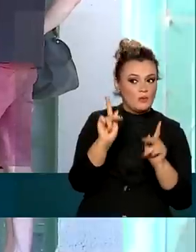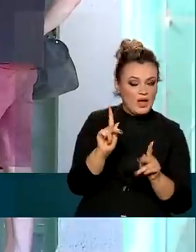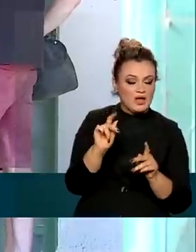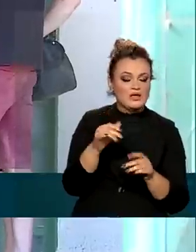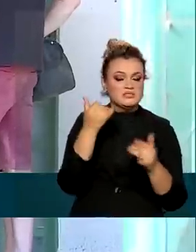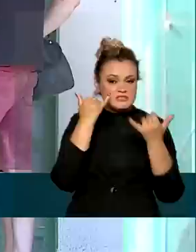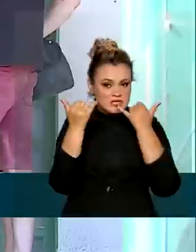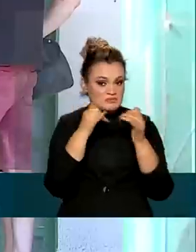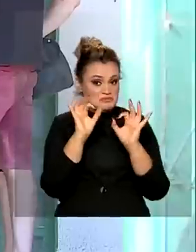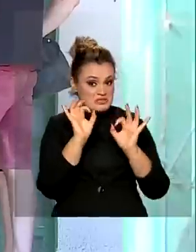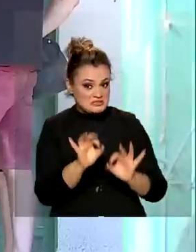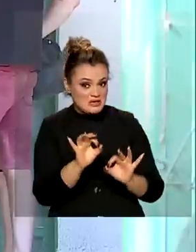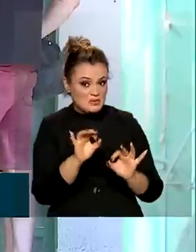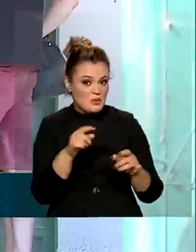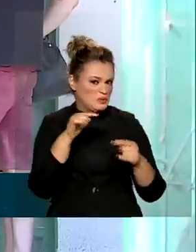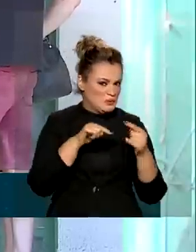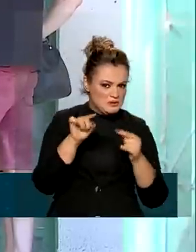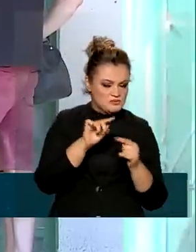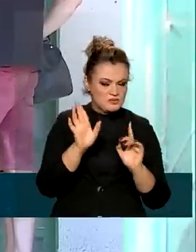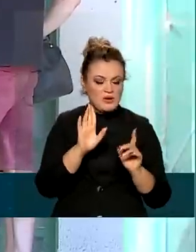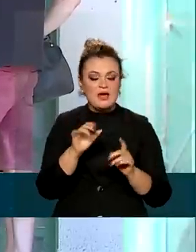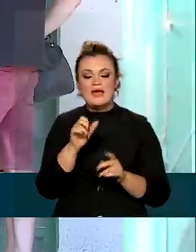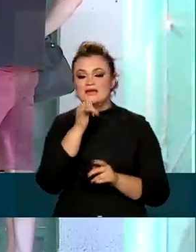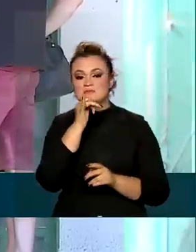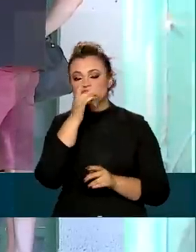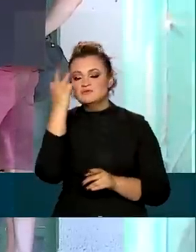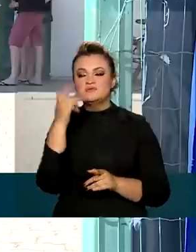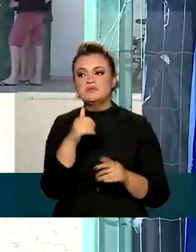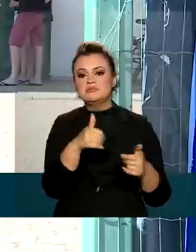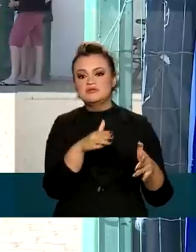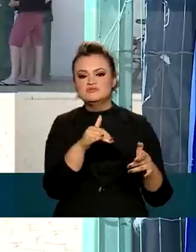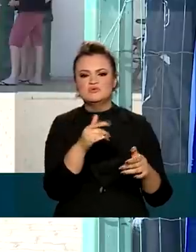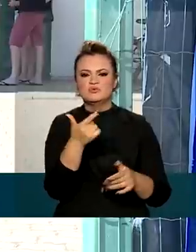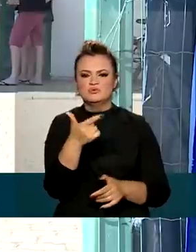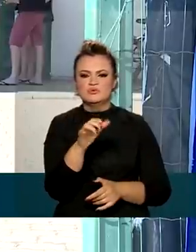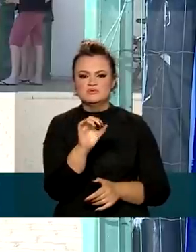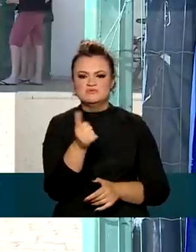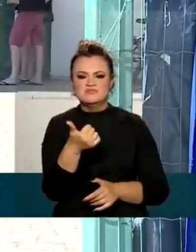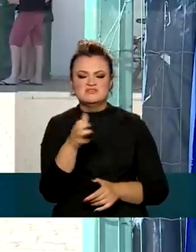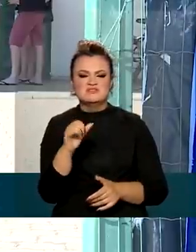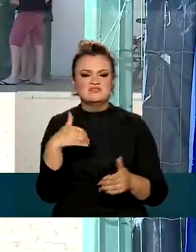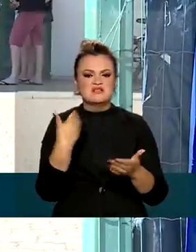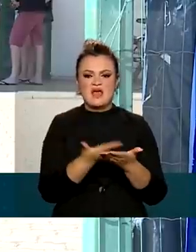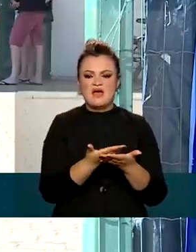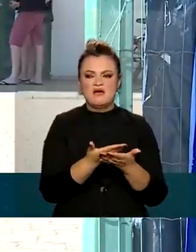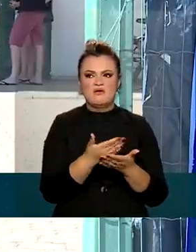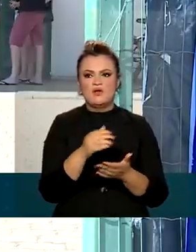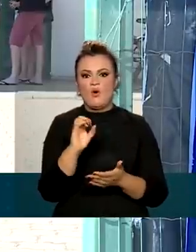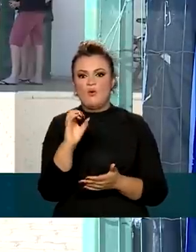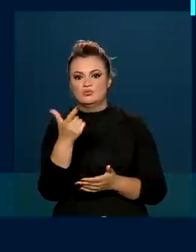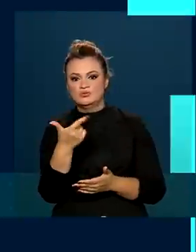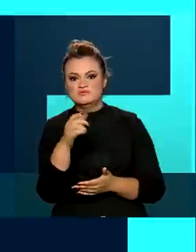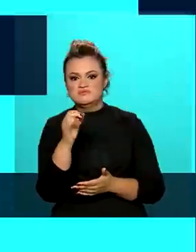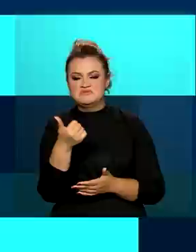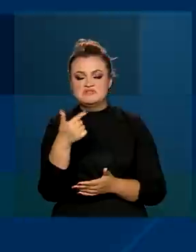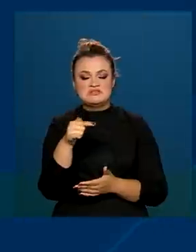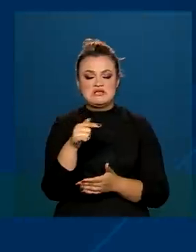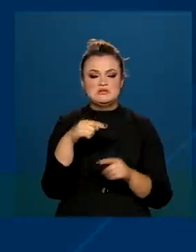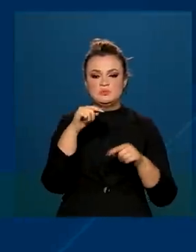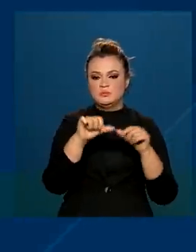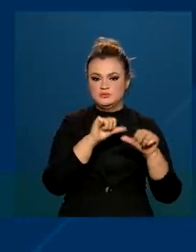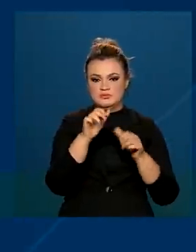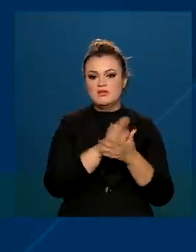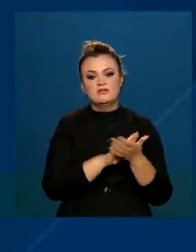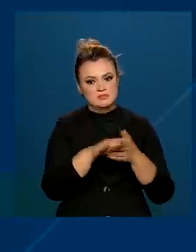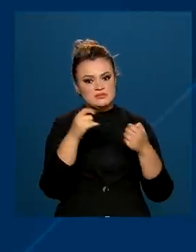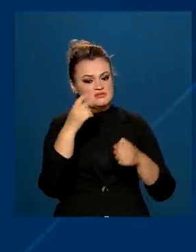Deve confirmar as informações quem deixou de atualizar o cadastro desde 2016 ou 2017. O prazo para a